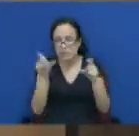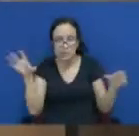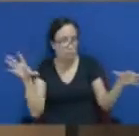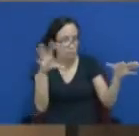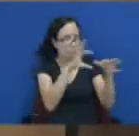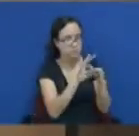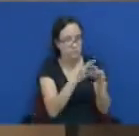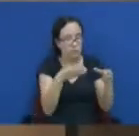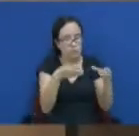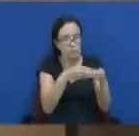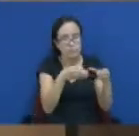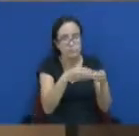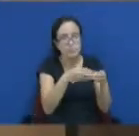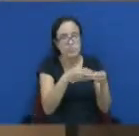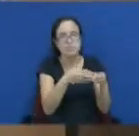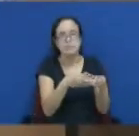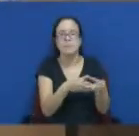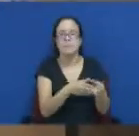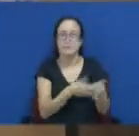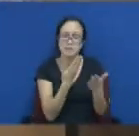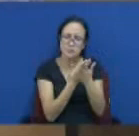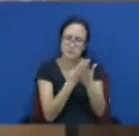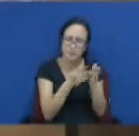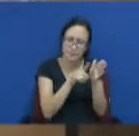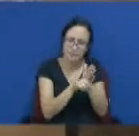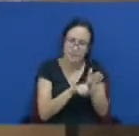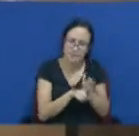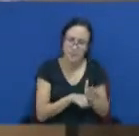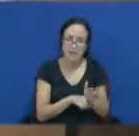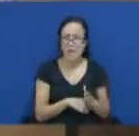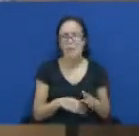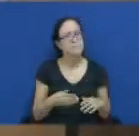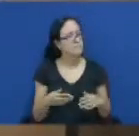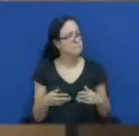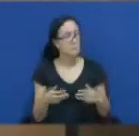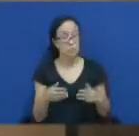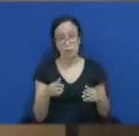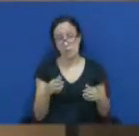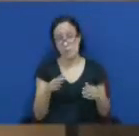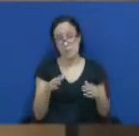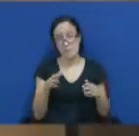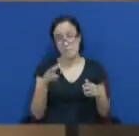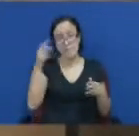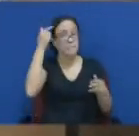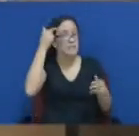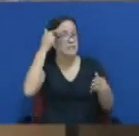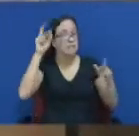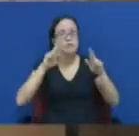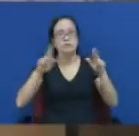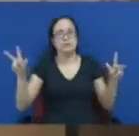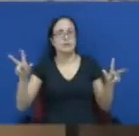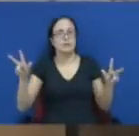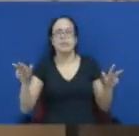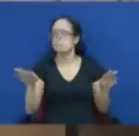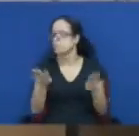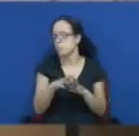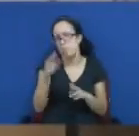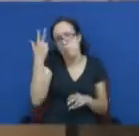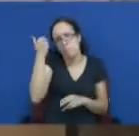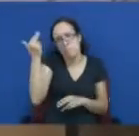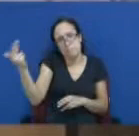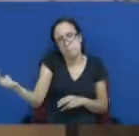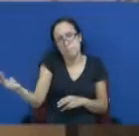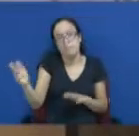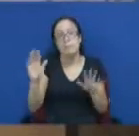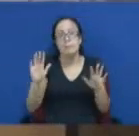orientação política, partidária, independente de pensamentos estratégicos, enfim. O tema da sustentabilidade, eu penso que isso